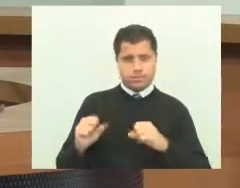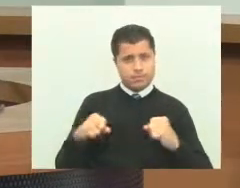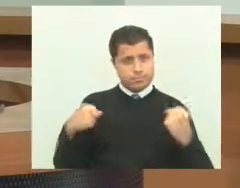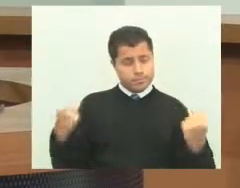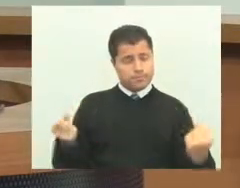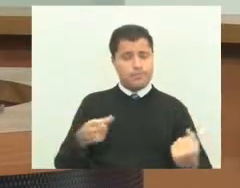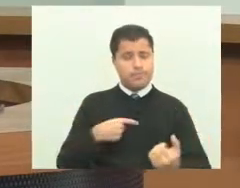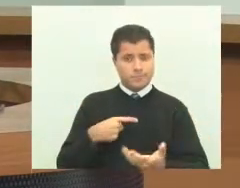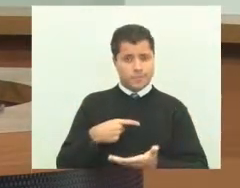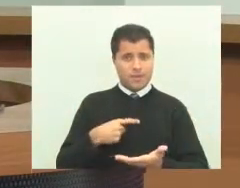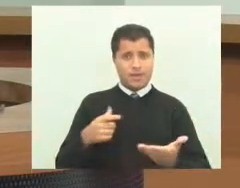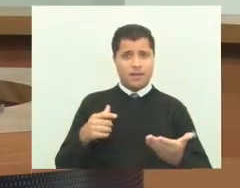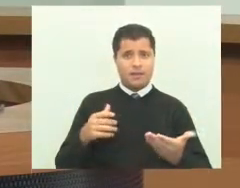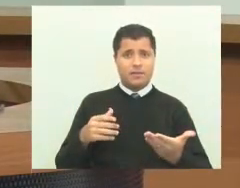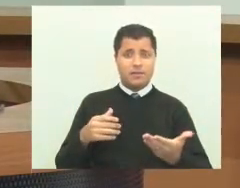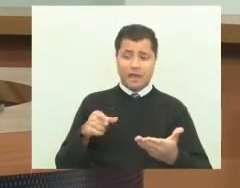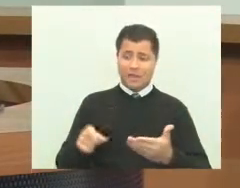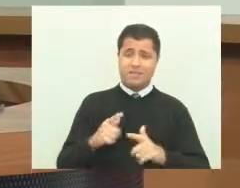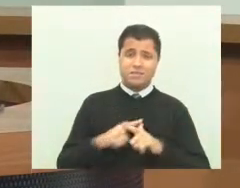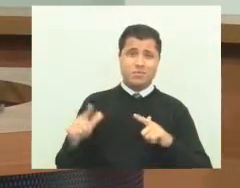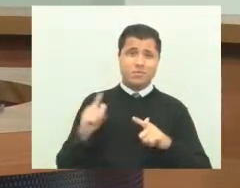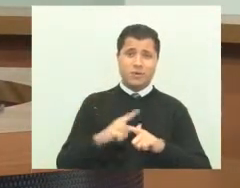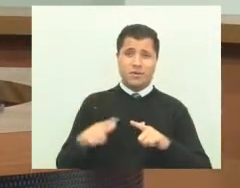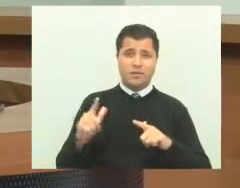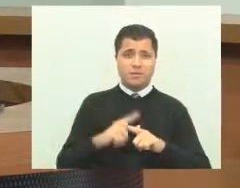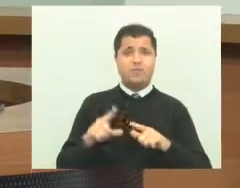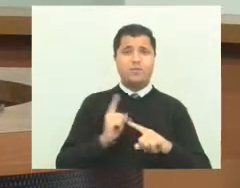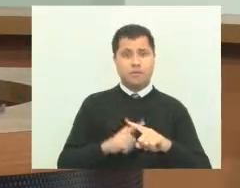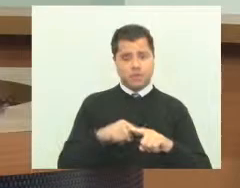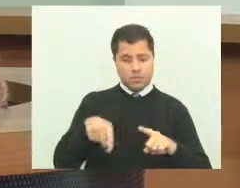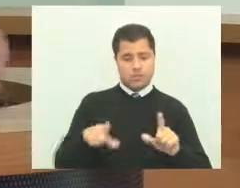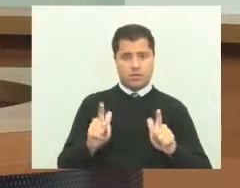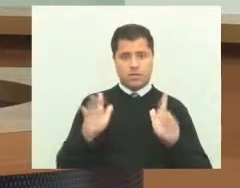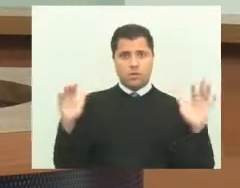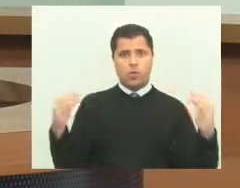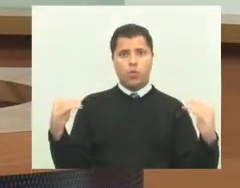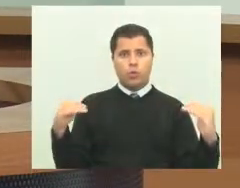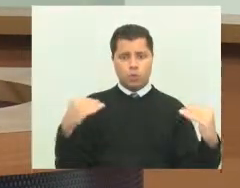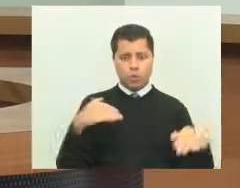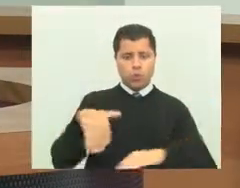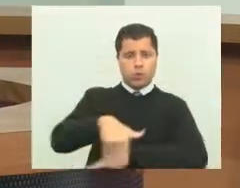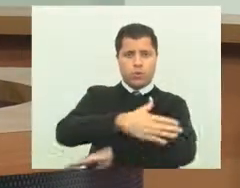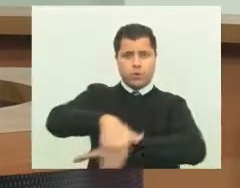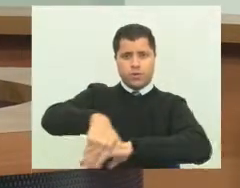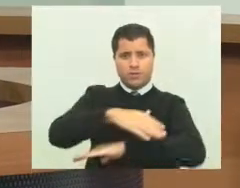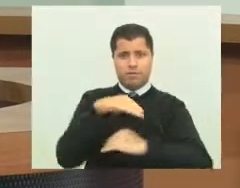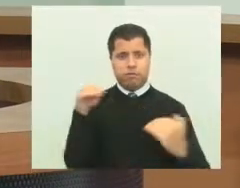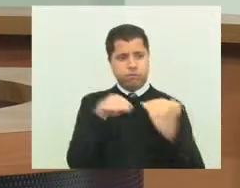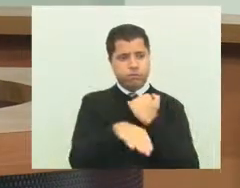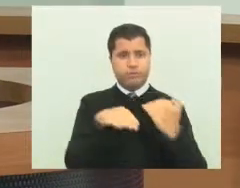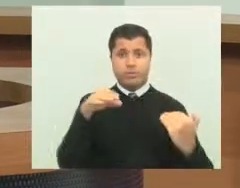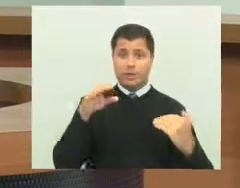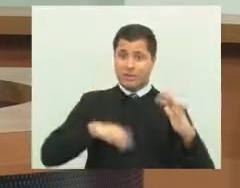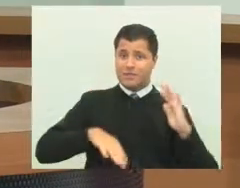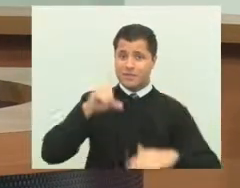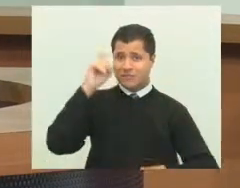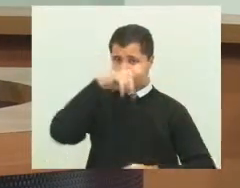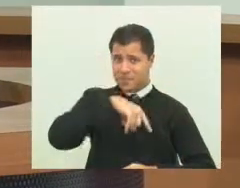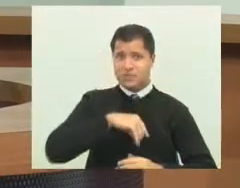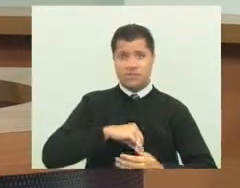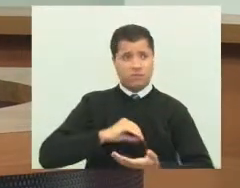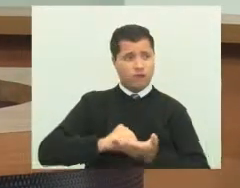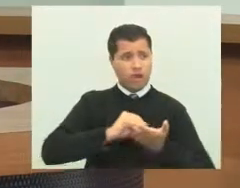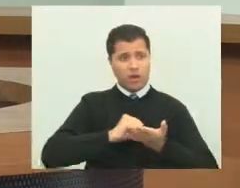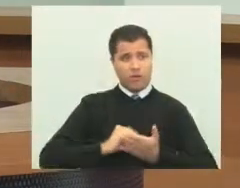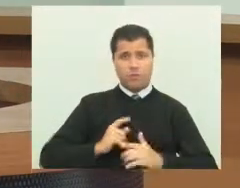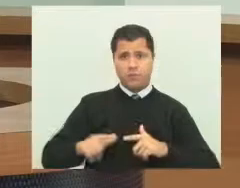acesso que as vias da cidade de Guarulhos não proporcionam aos cidadãos da nossa cidade. E a gente sabe a dificuldade que